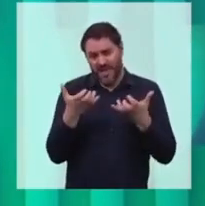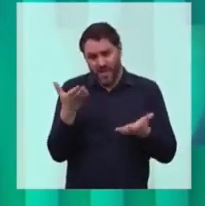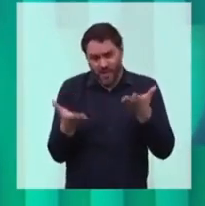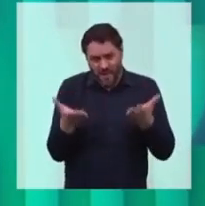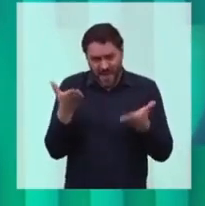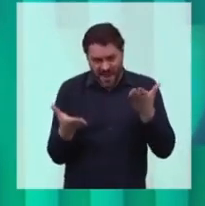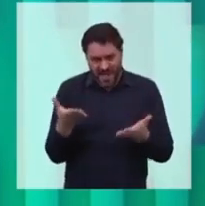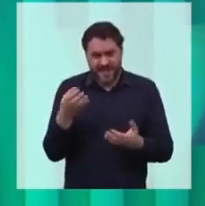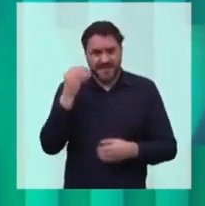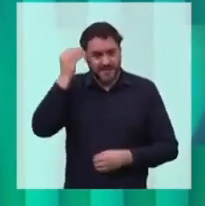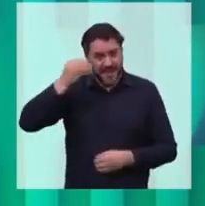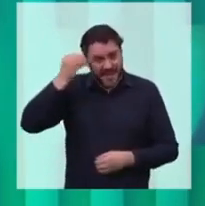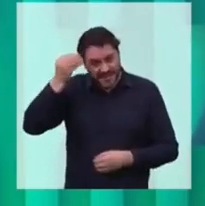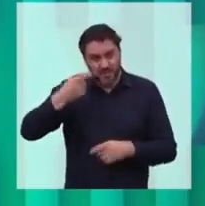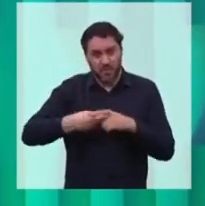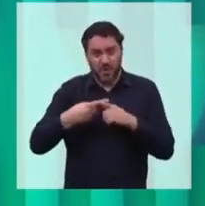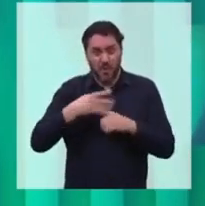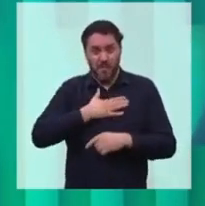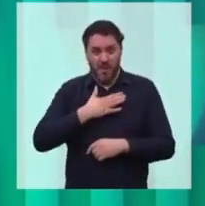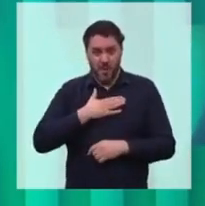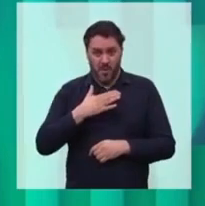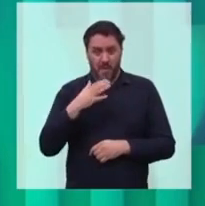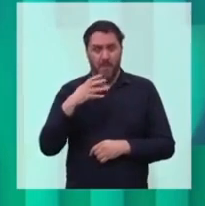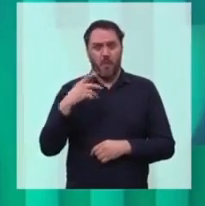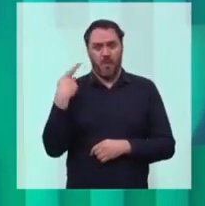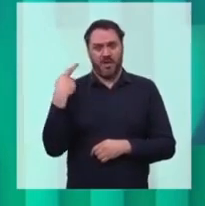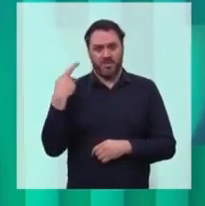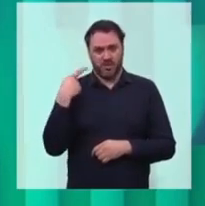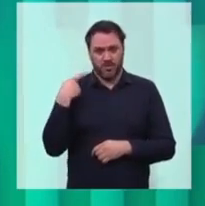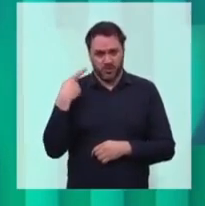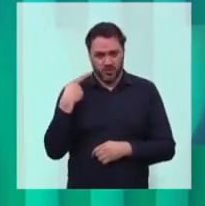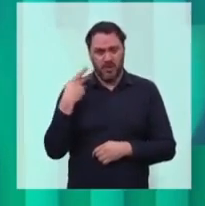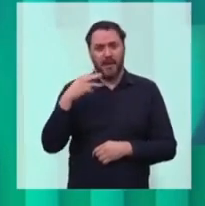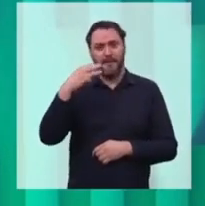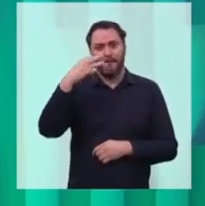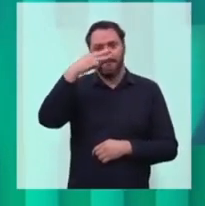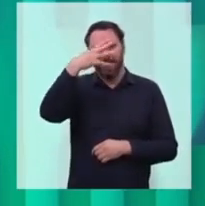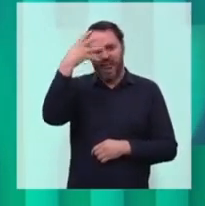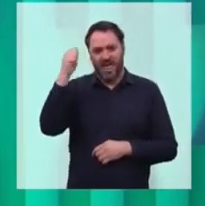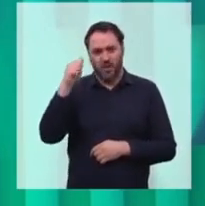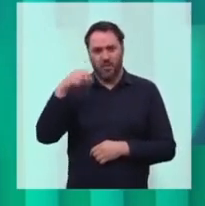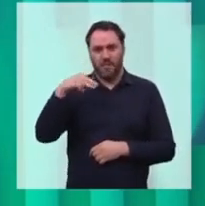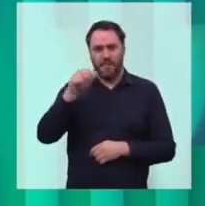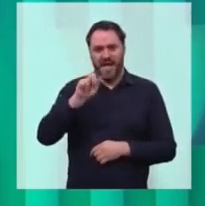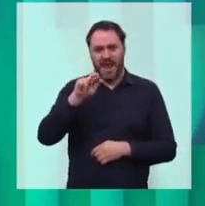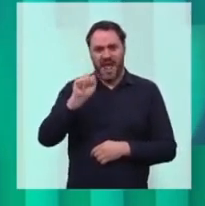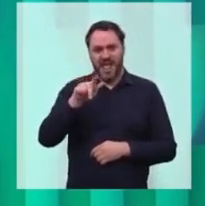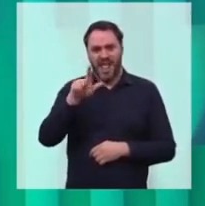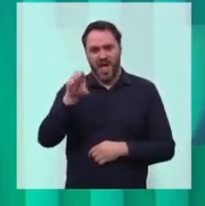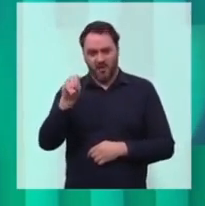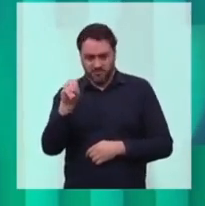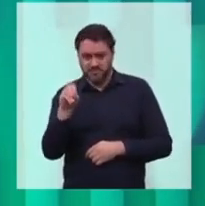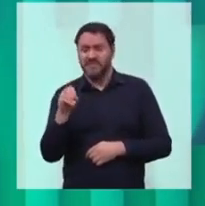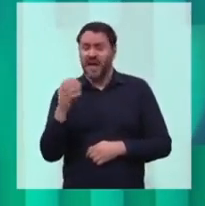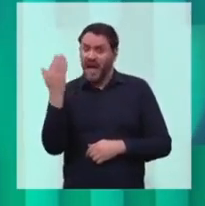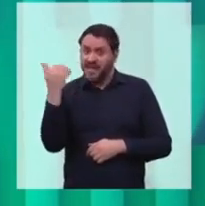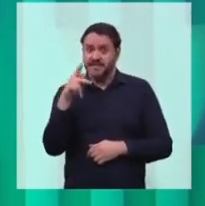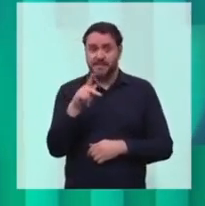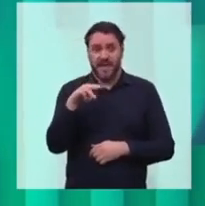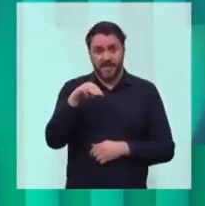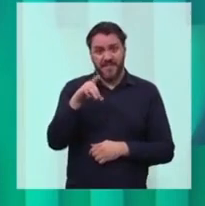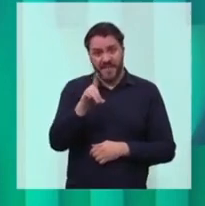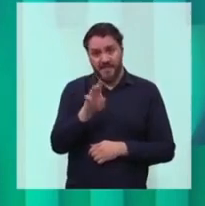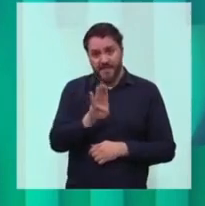experiências. Por quê? O meu partido governa o Maranhão. Pegou o Maranhão destruído, Melo, pelo teu partido, pelo PMDB do Sarney. Lá, as